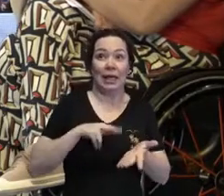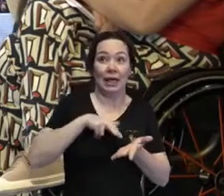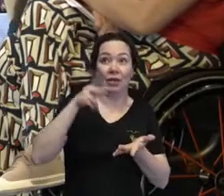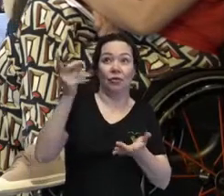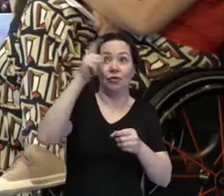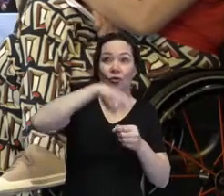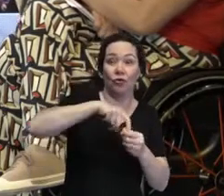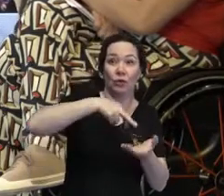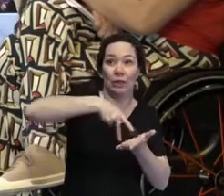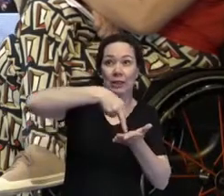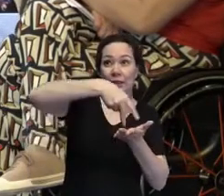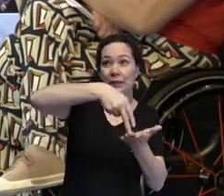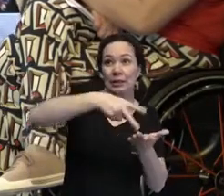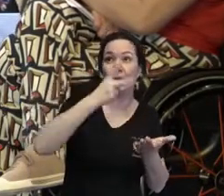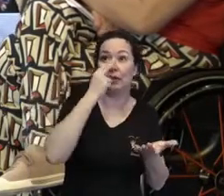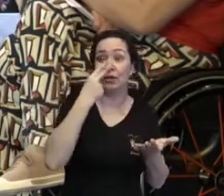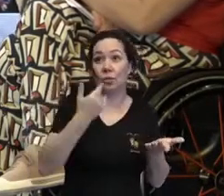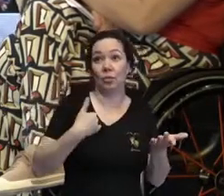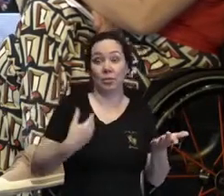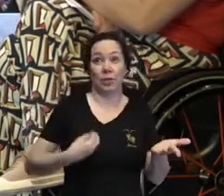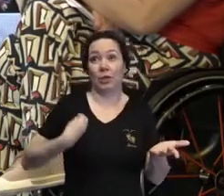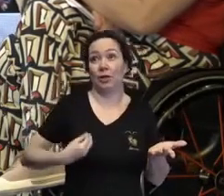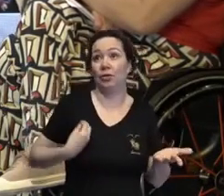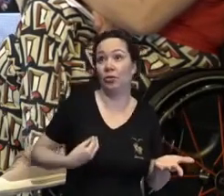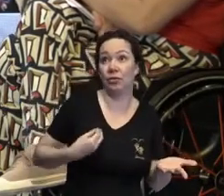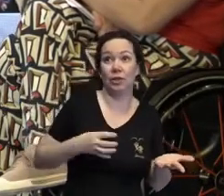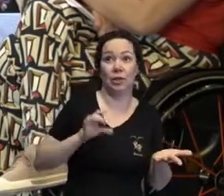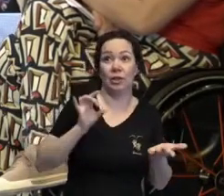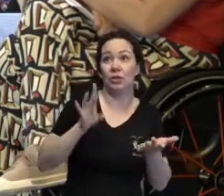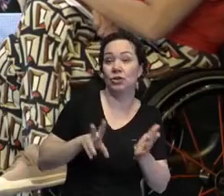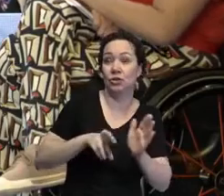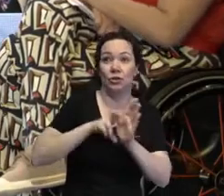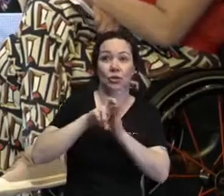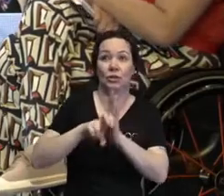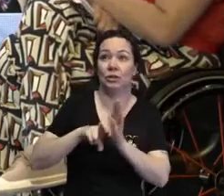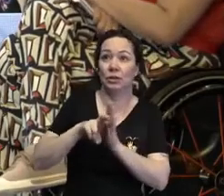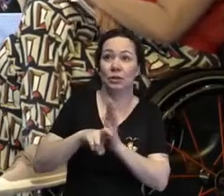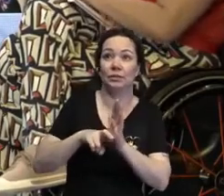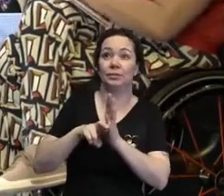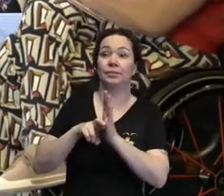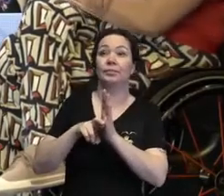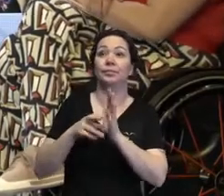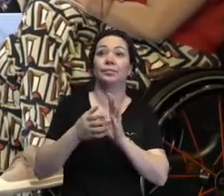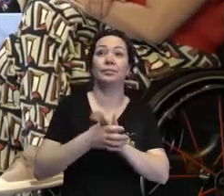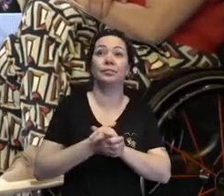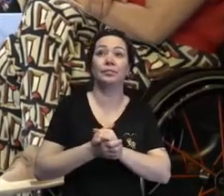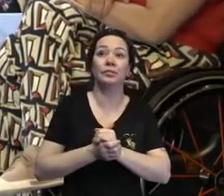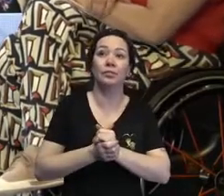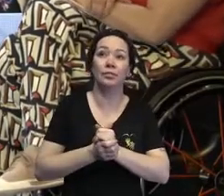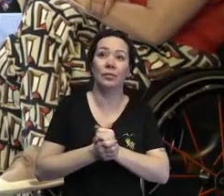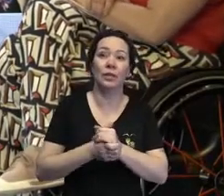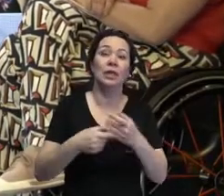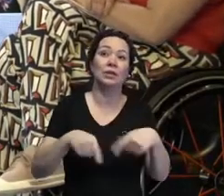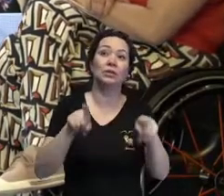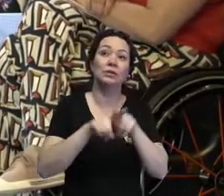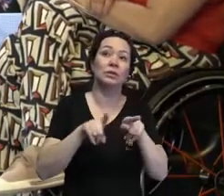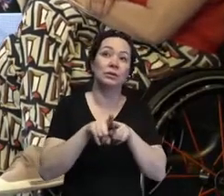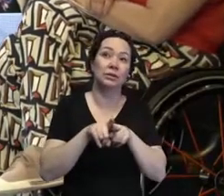vida fosse pautada por acordar todos os dias e o nosso único objetivo fosse voltar a andar. E isso também